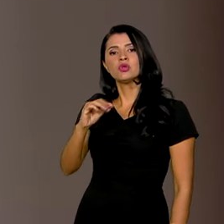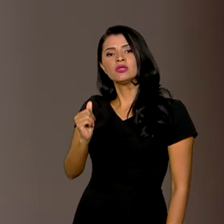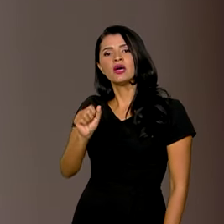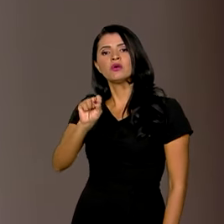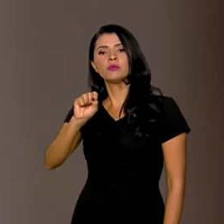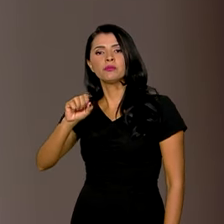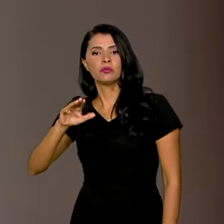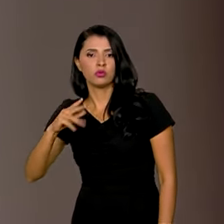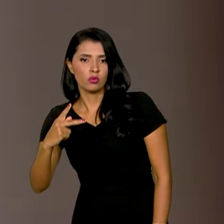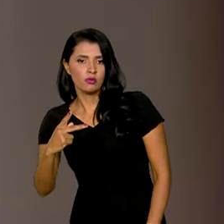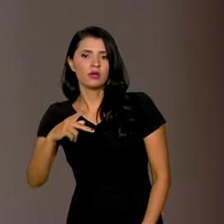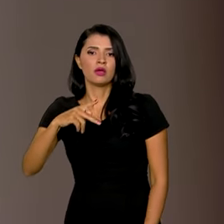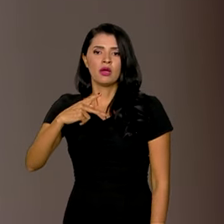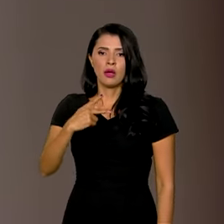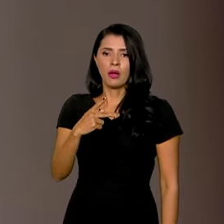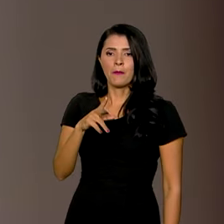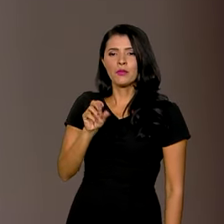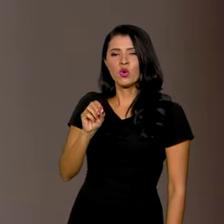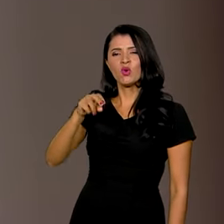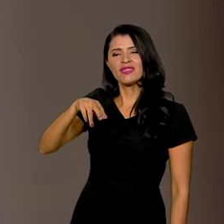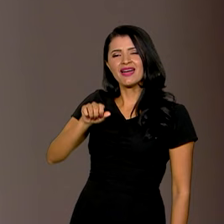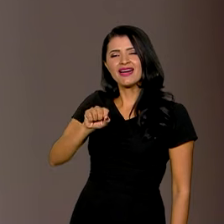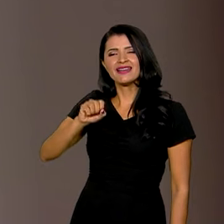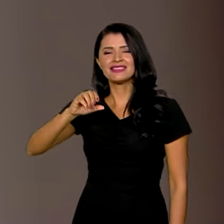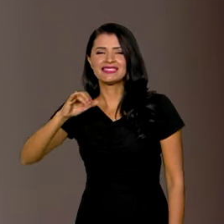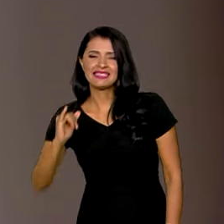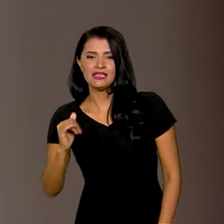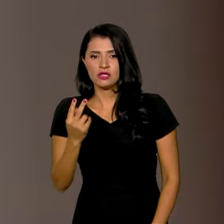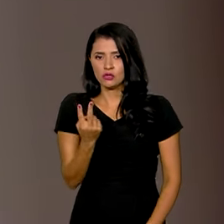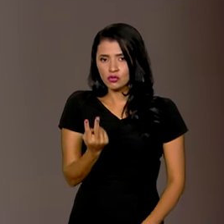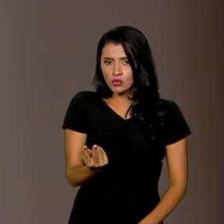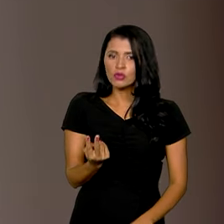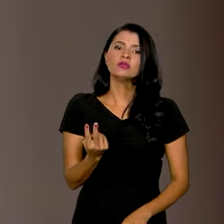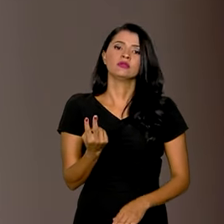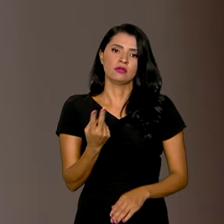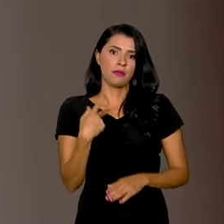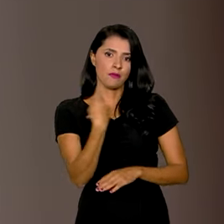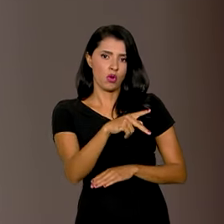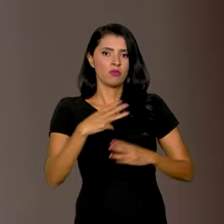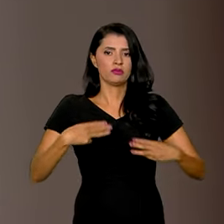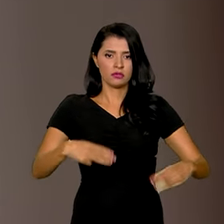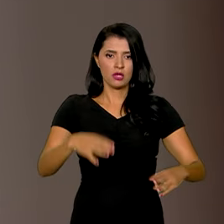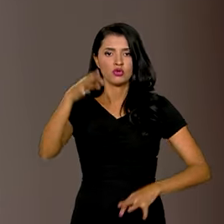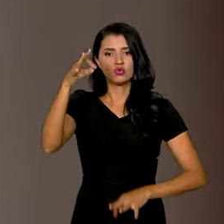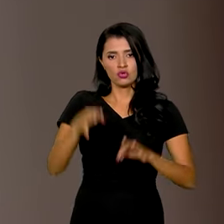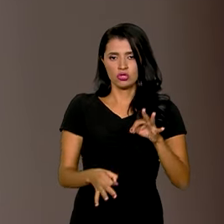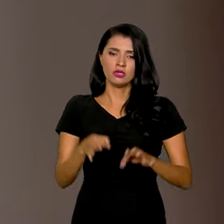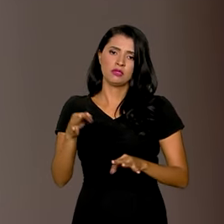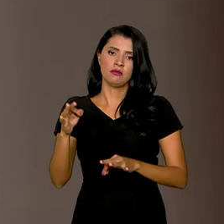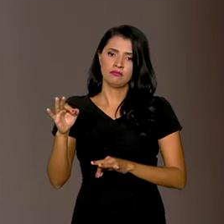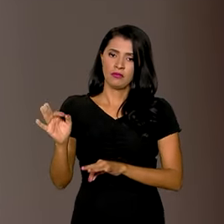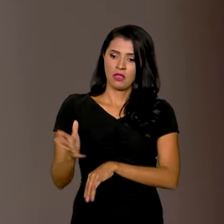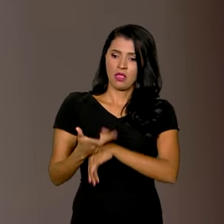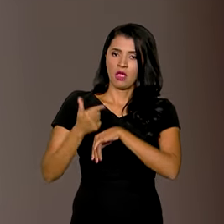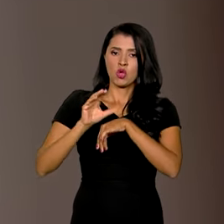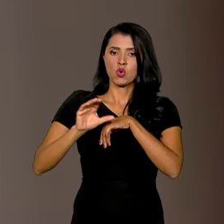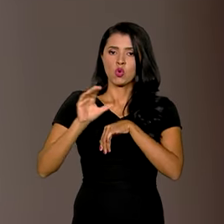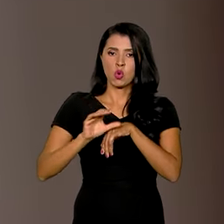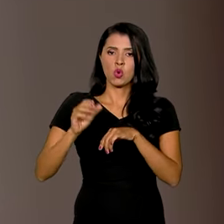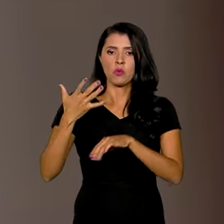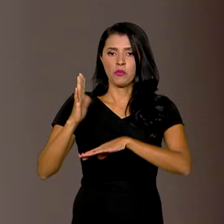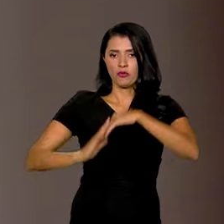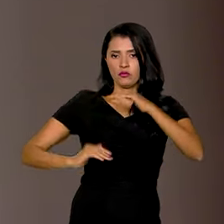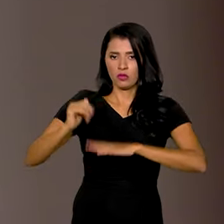Cidadania, o PRONACE 2. A iniciativa do Ministério da Justiça é para a qualificação profissional das carreiras das